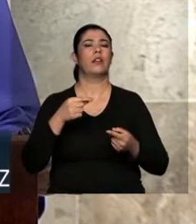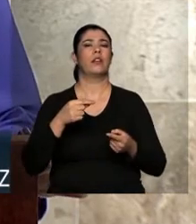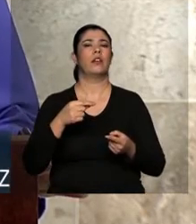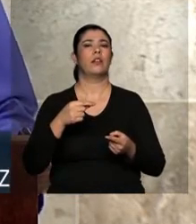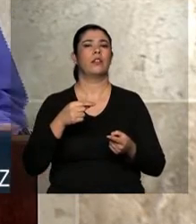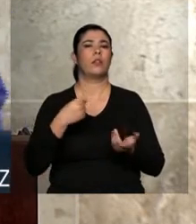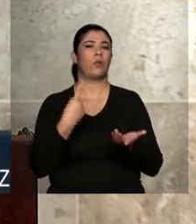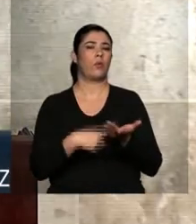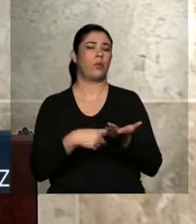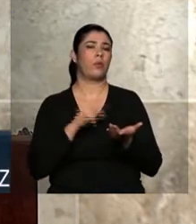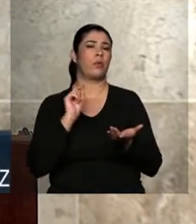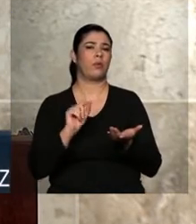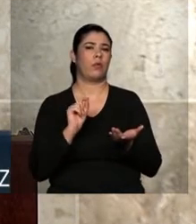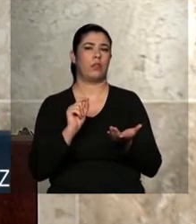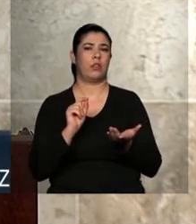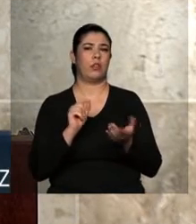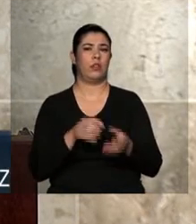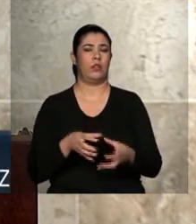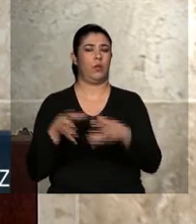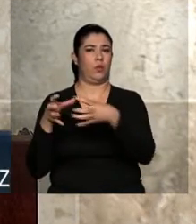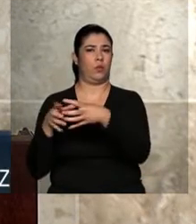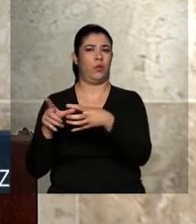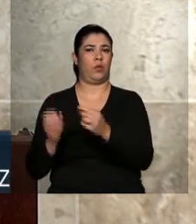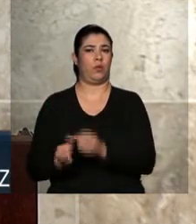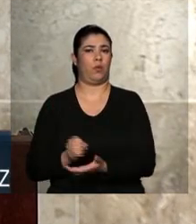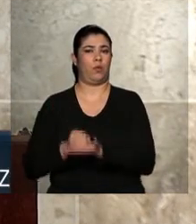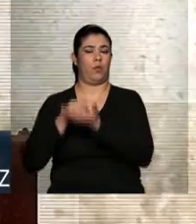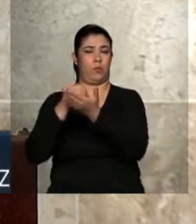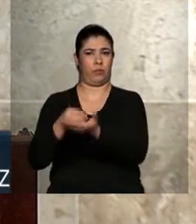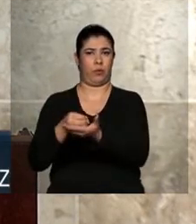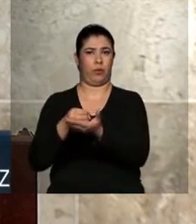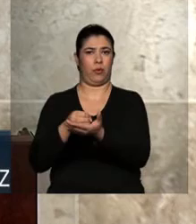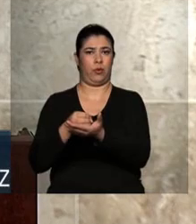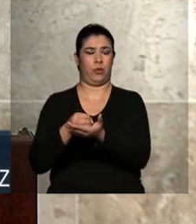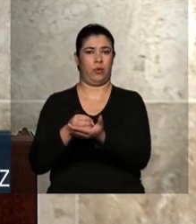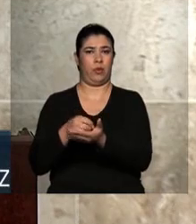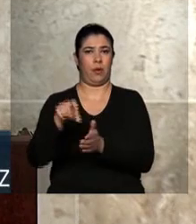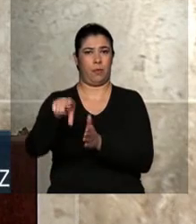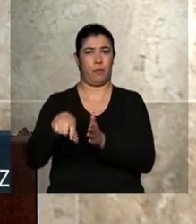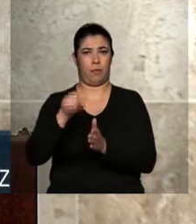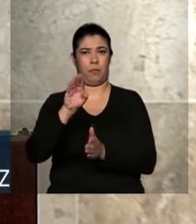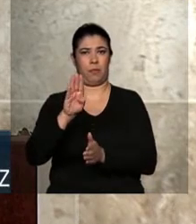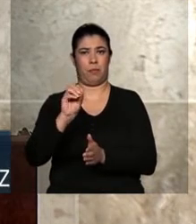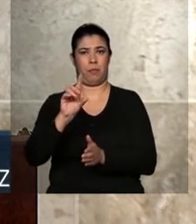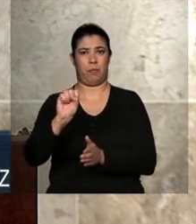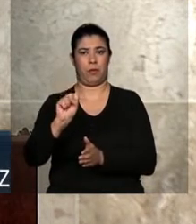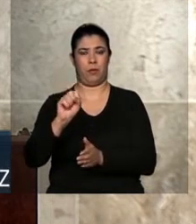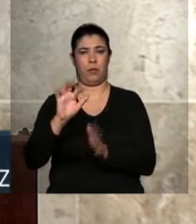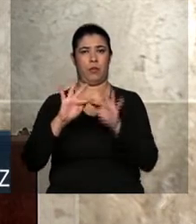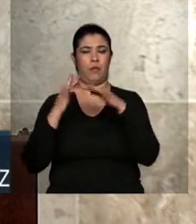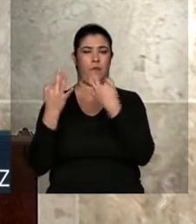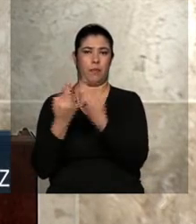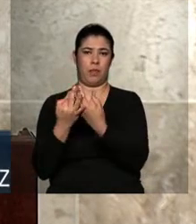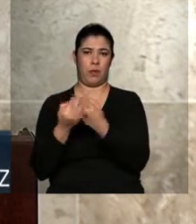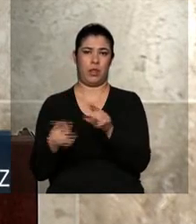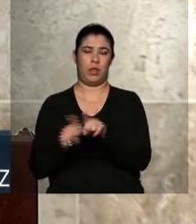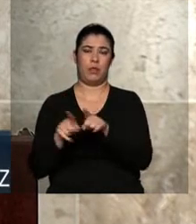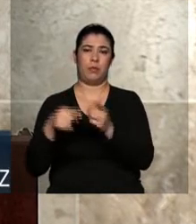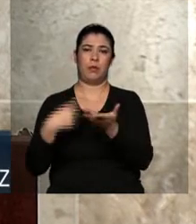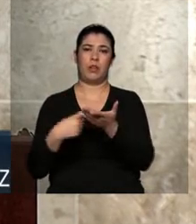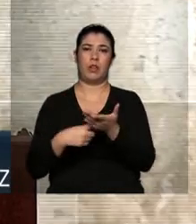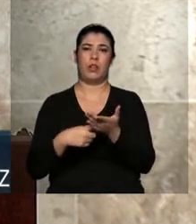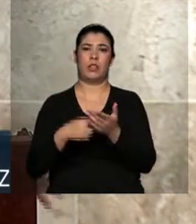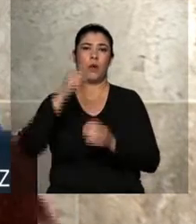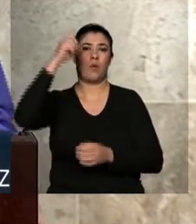Bolsa Família de um lado. Há, no interior do país, luz para todos, porque ninguém vive sem energia elétrica.